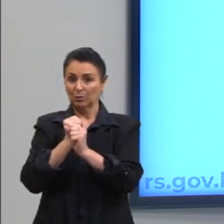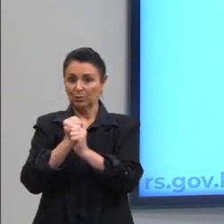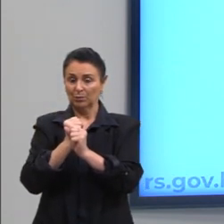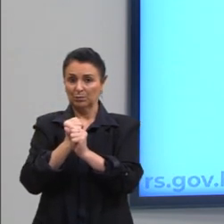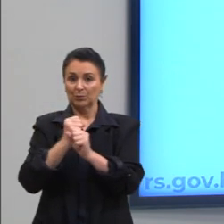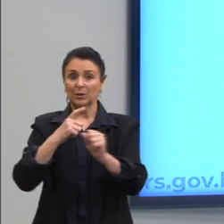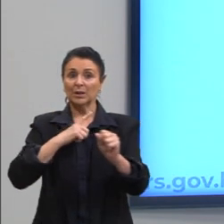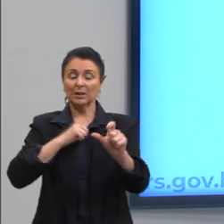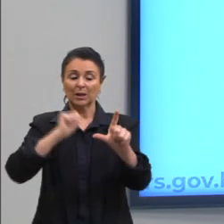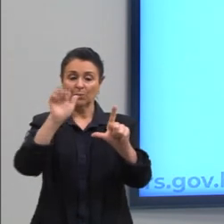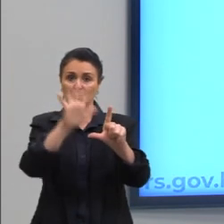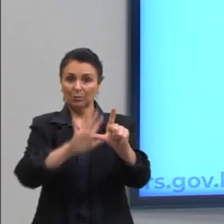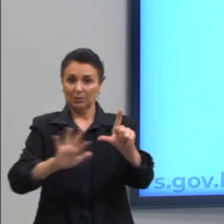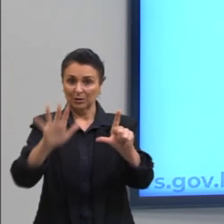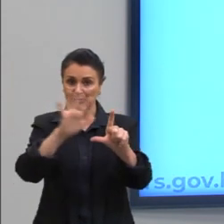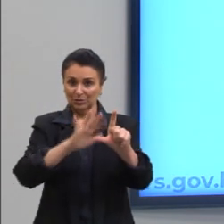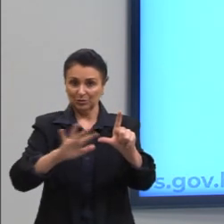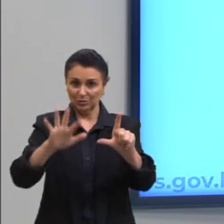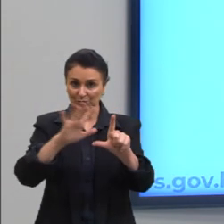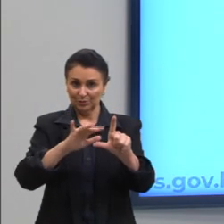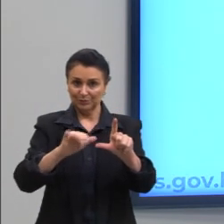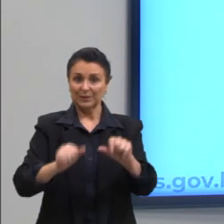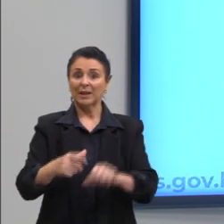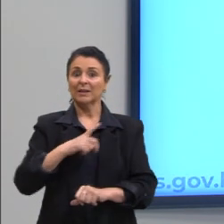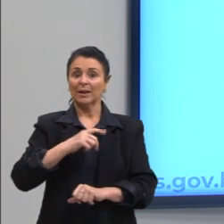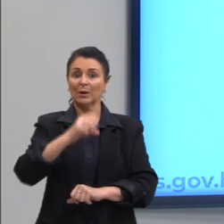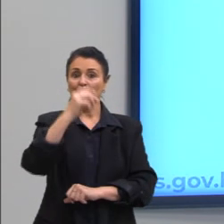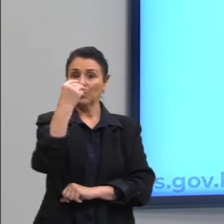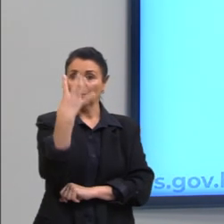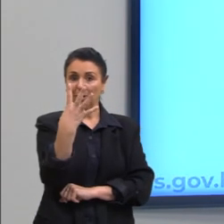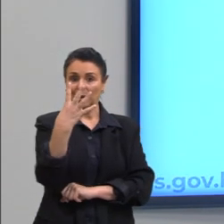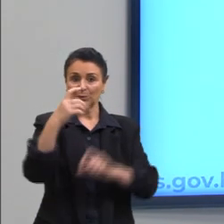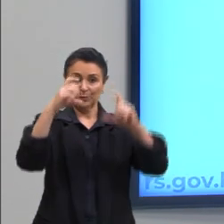charge, onde nós temos quatro quadrinhos,